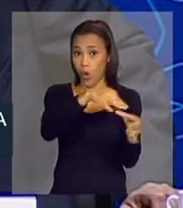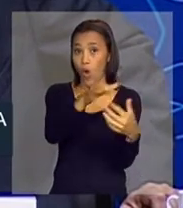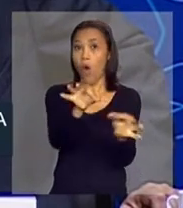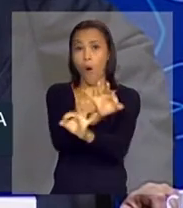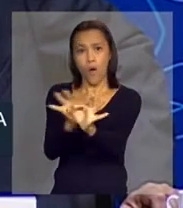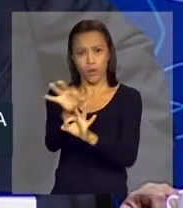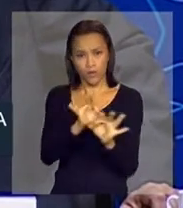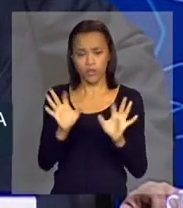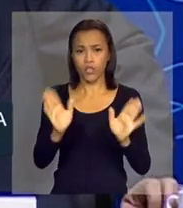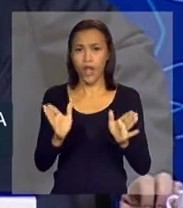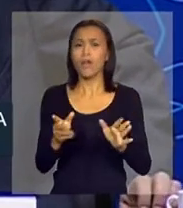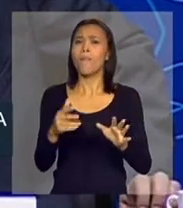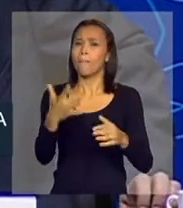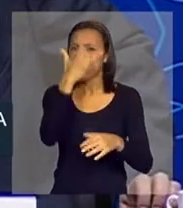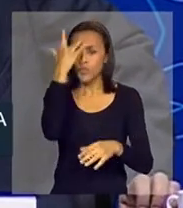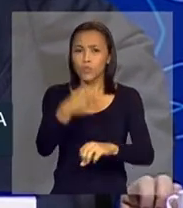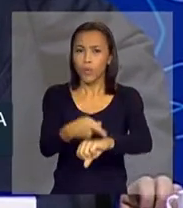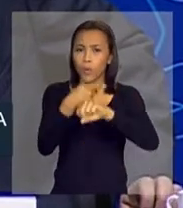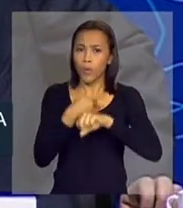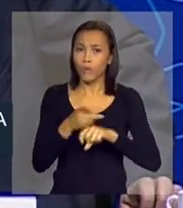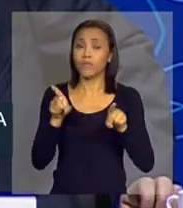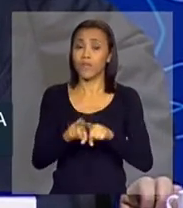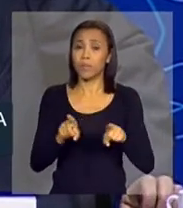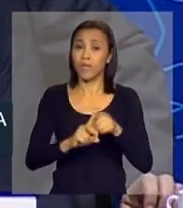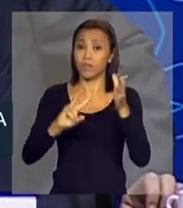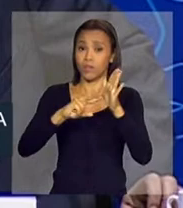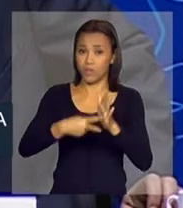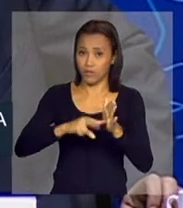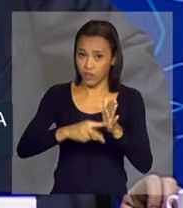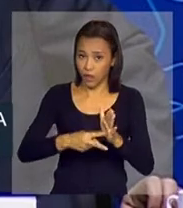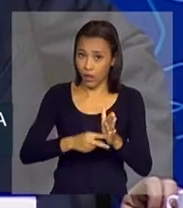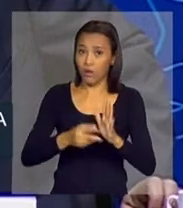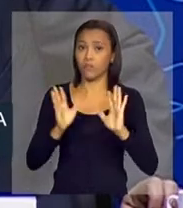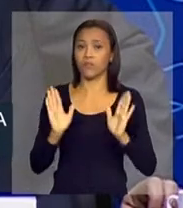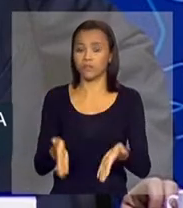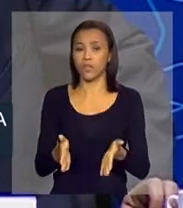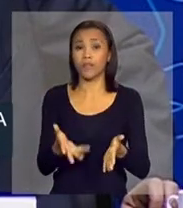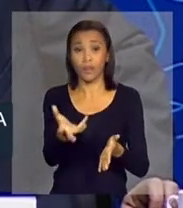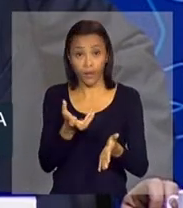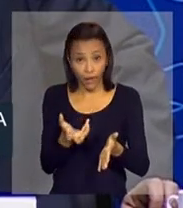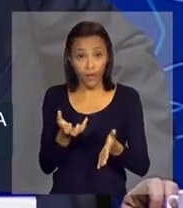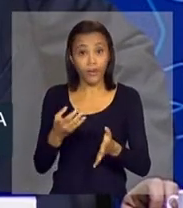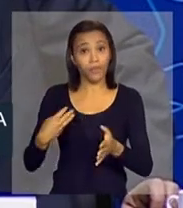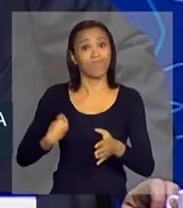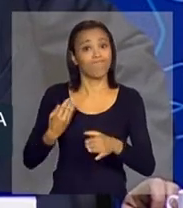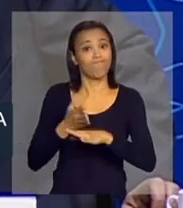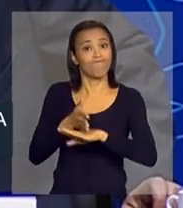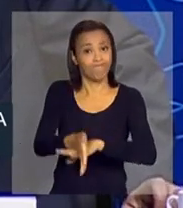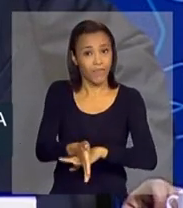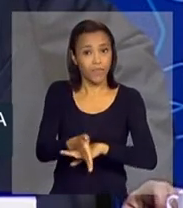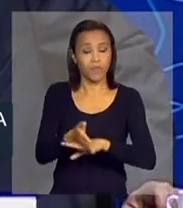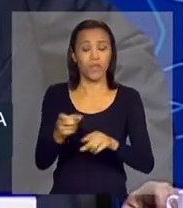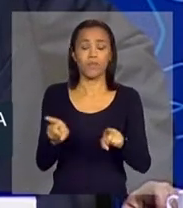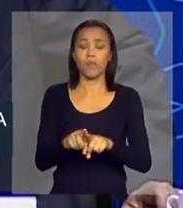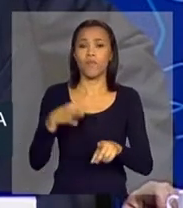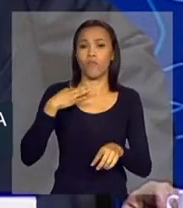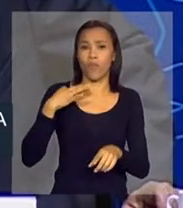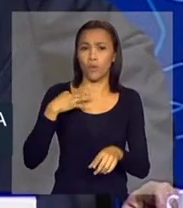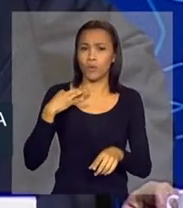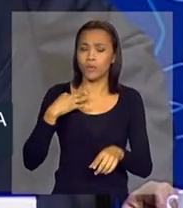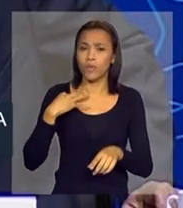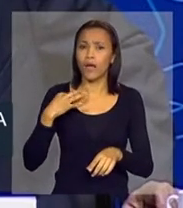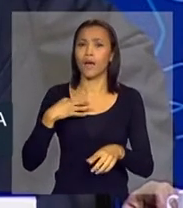fomos procurados voluntários do movimento sindical, das centrais sindicais que querem também participar, voluntários das